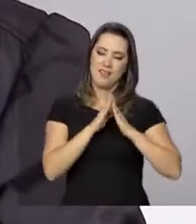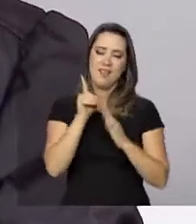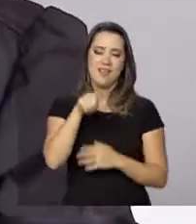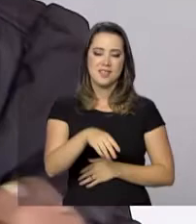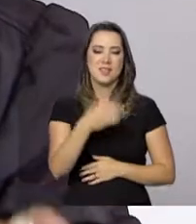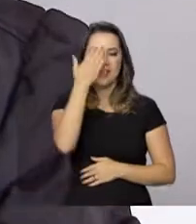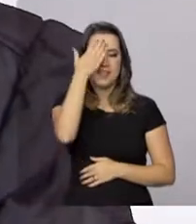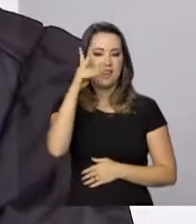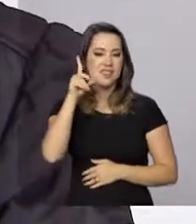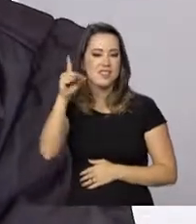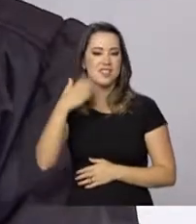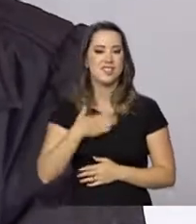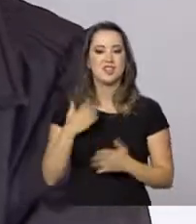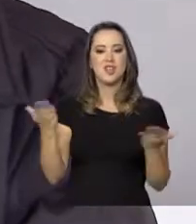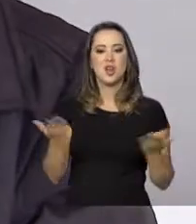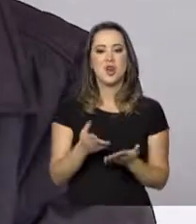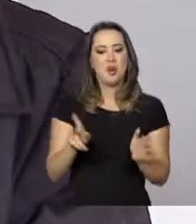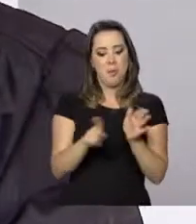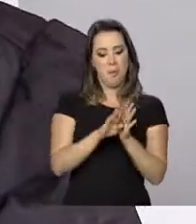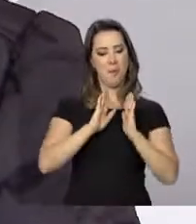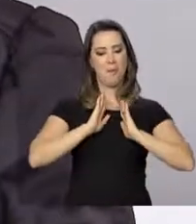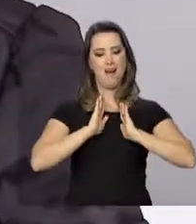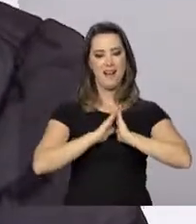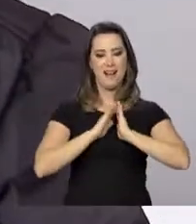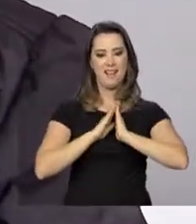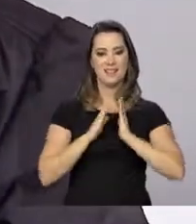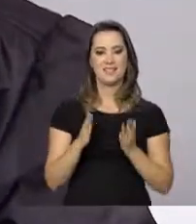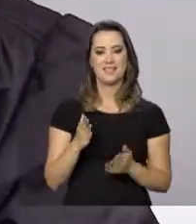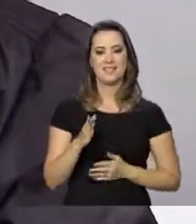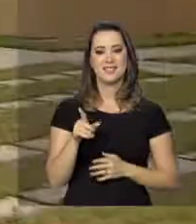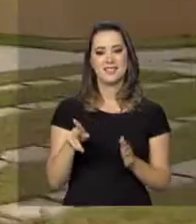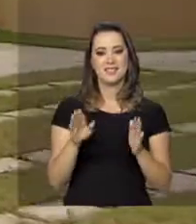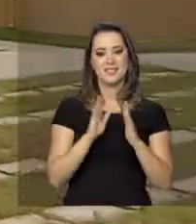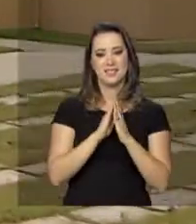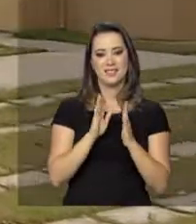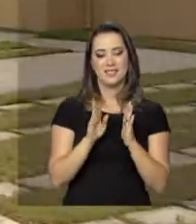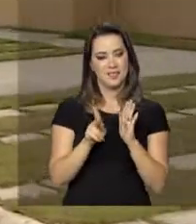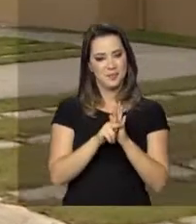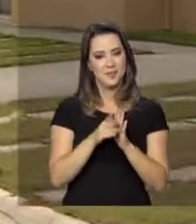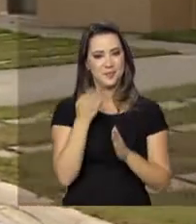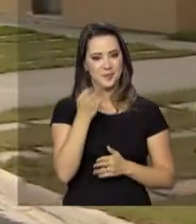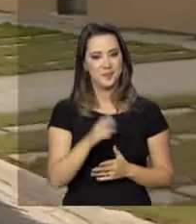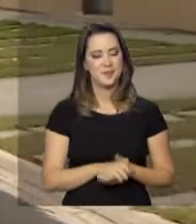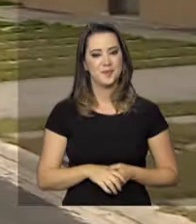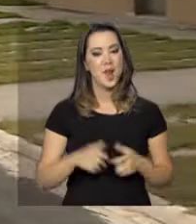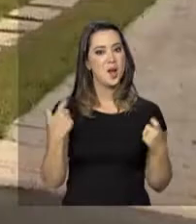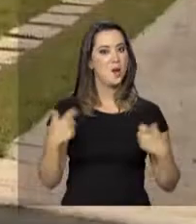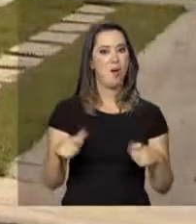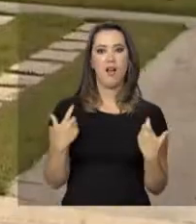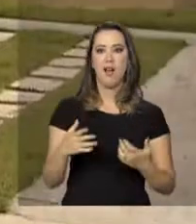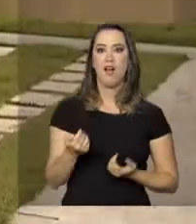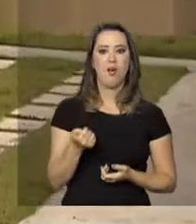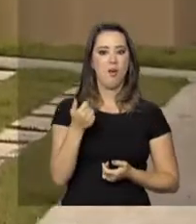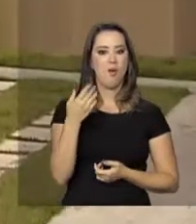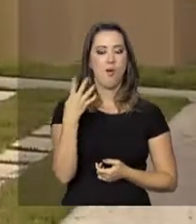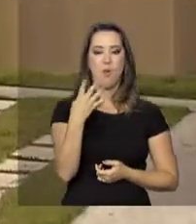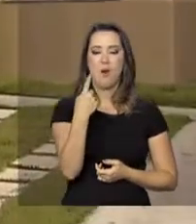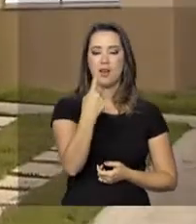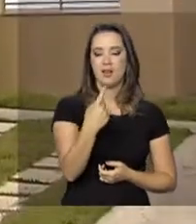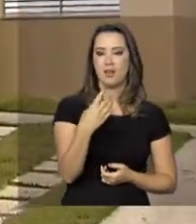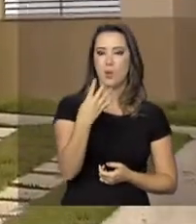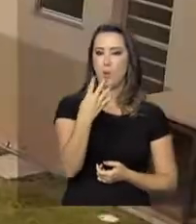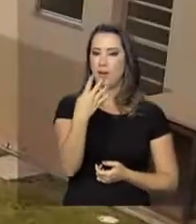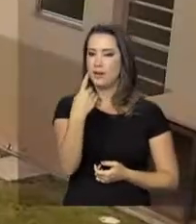hoje eu estou aqui pisando no meu teto, na minha casa própria. São residências com praticamente 41 metros